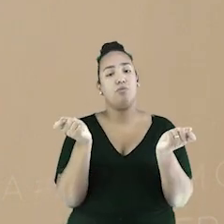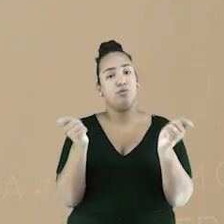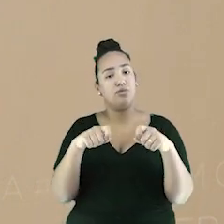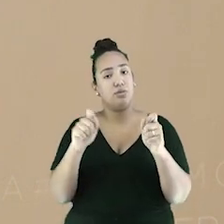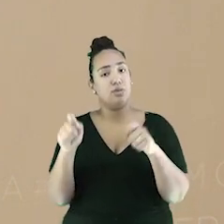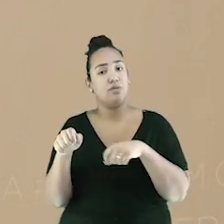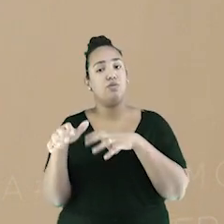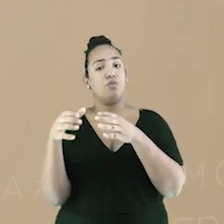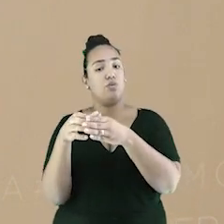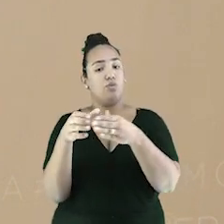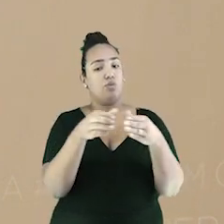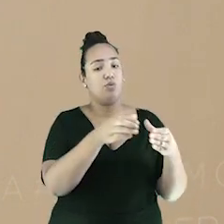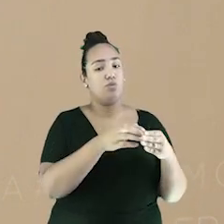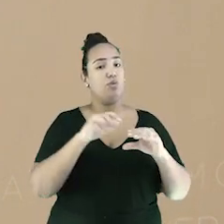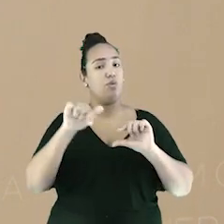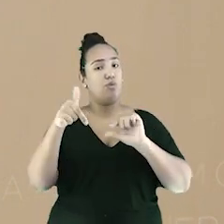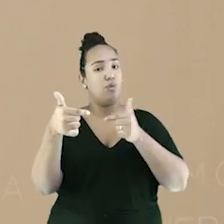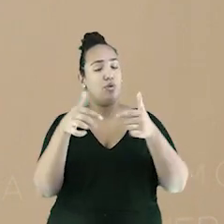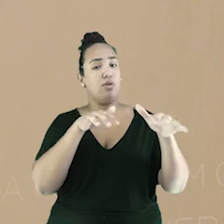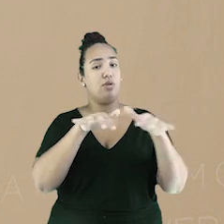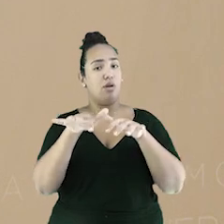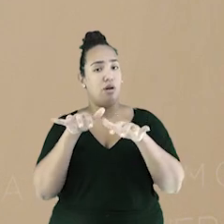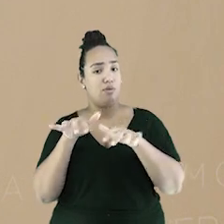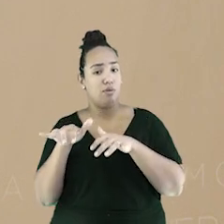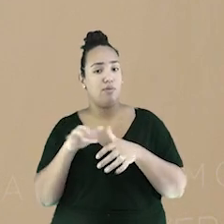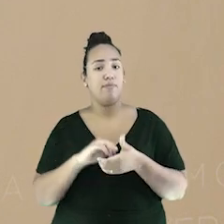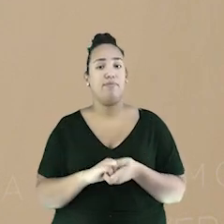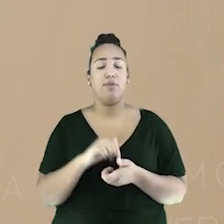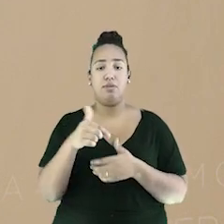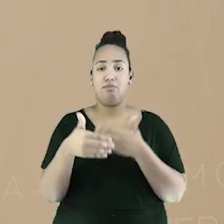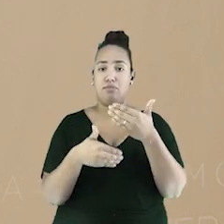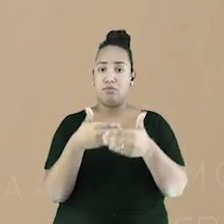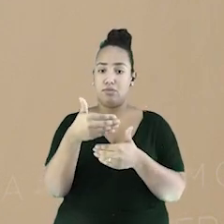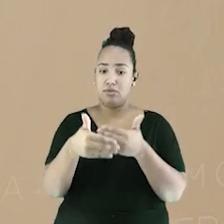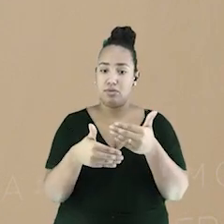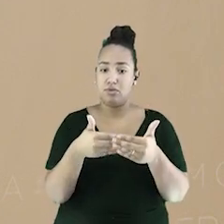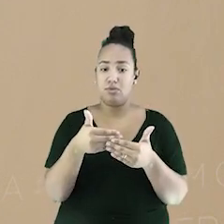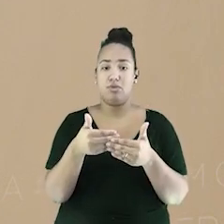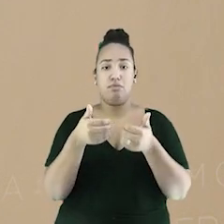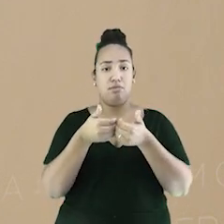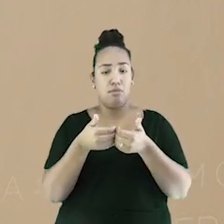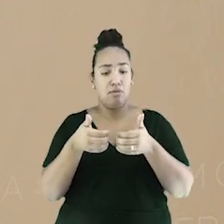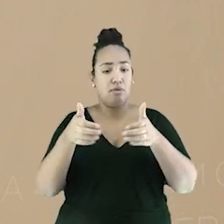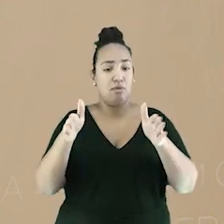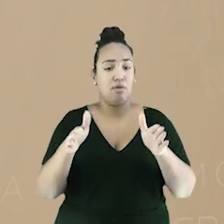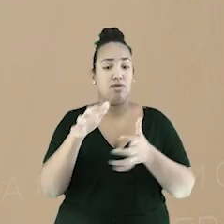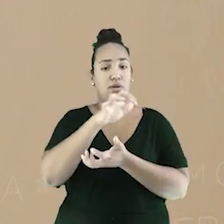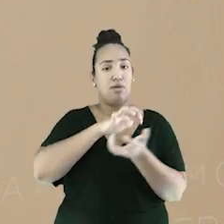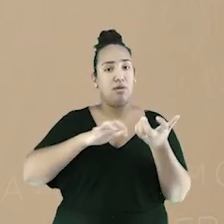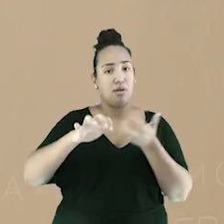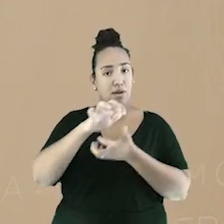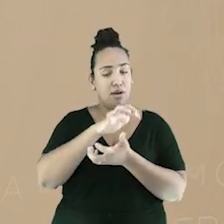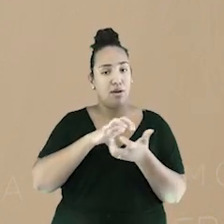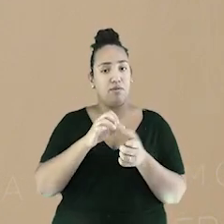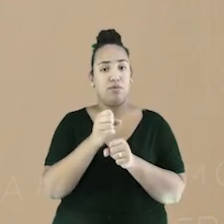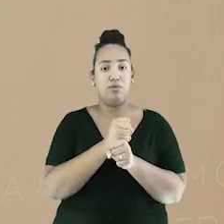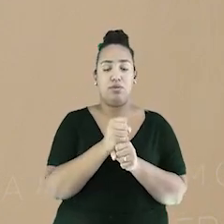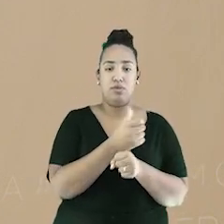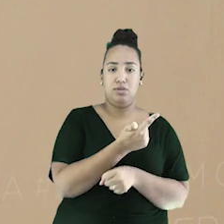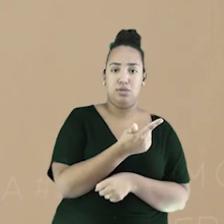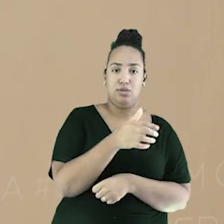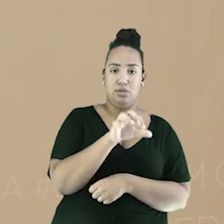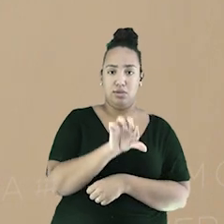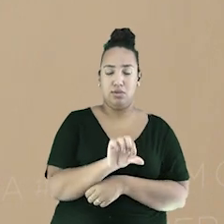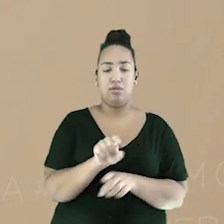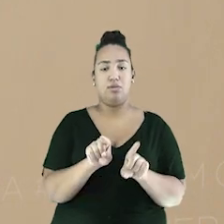mobilizações trabalhistas em um processo que se consolidou e ampliou-se as greves de metalúrgicos em 1979